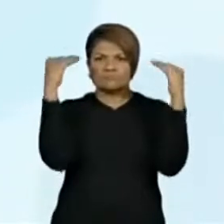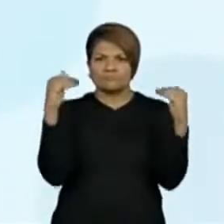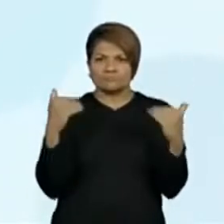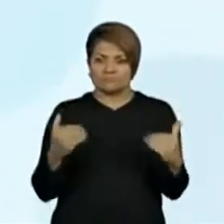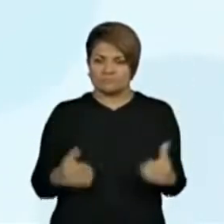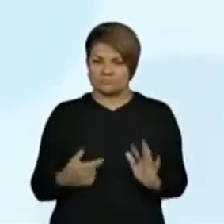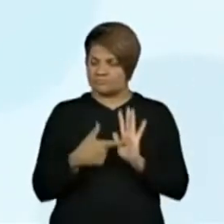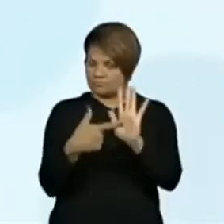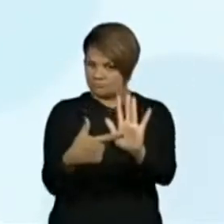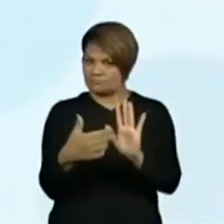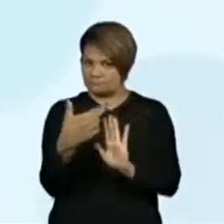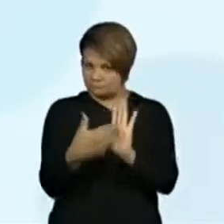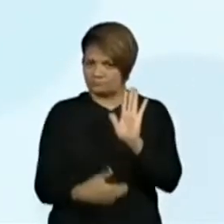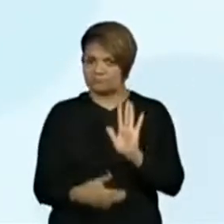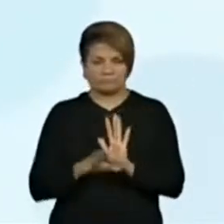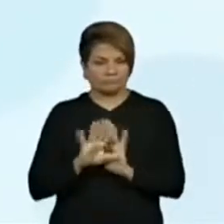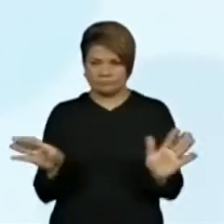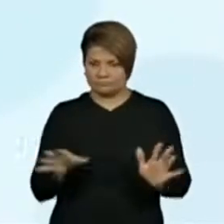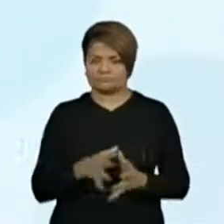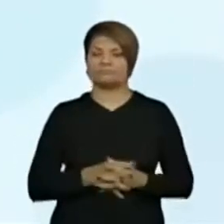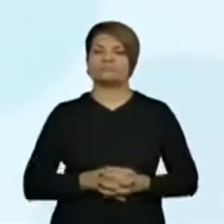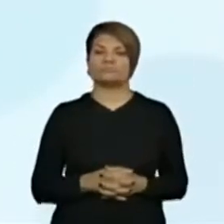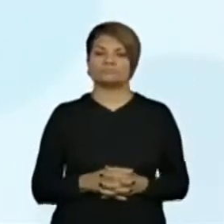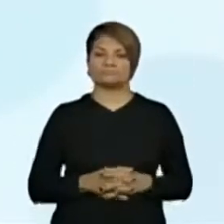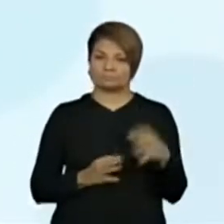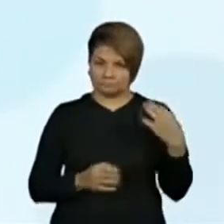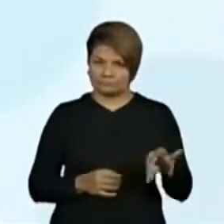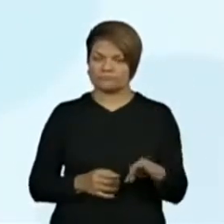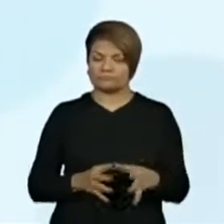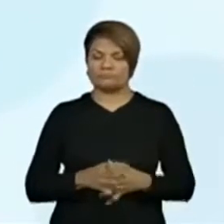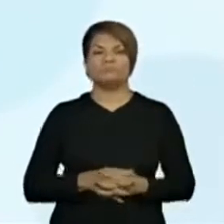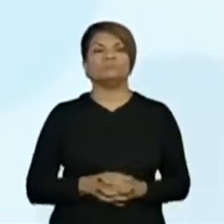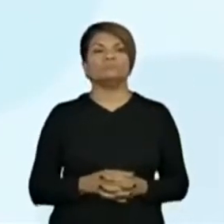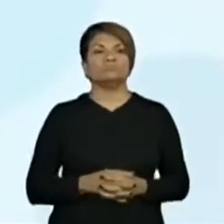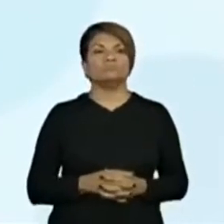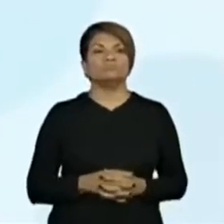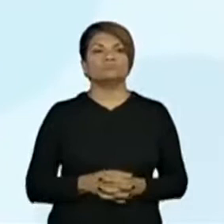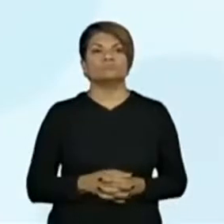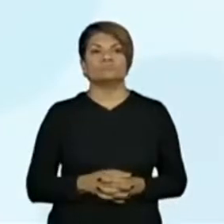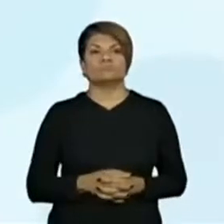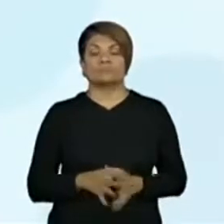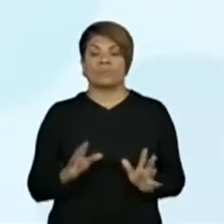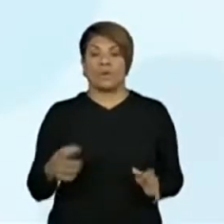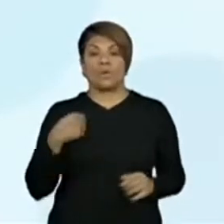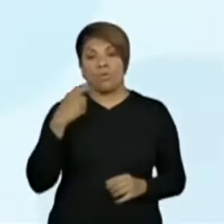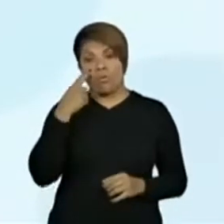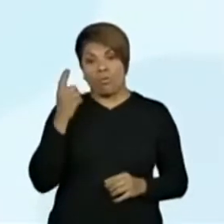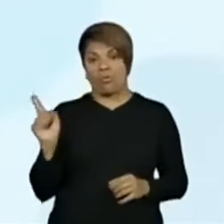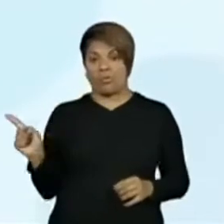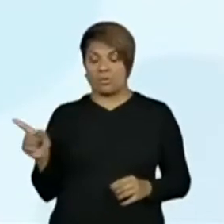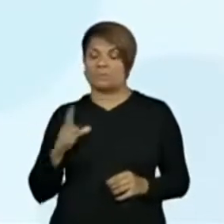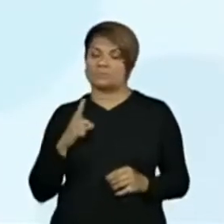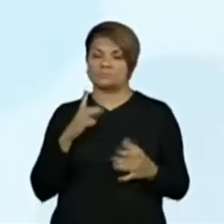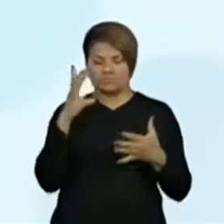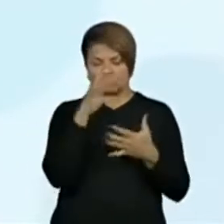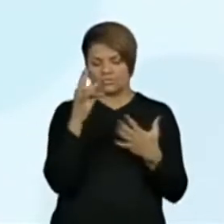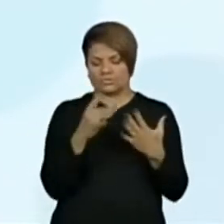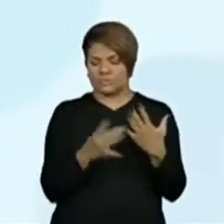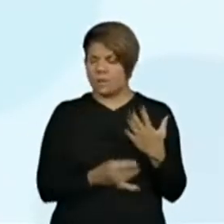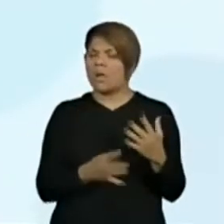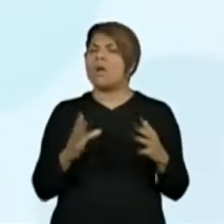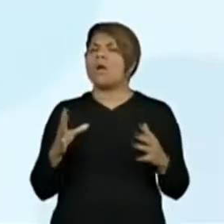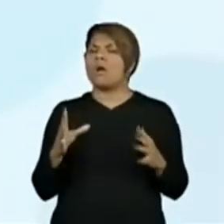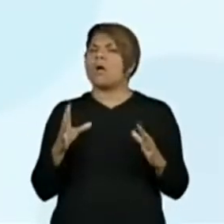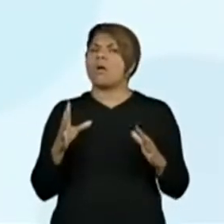apresentado uma receita. Exatamente. Certo? Então, olhem lá. Vamos destacar algumas coisas que a gente consegue